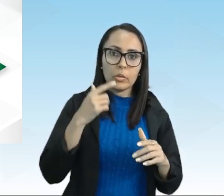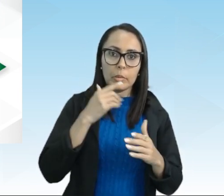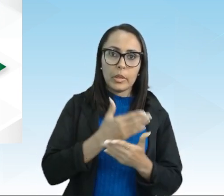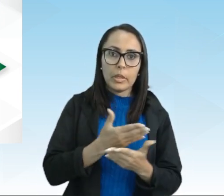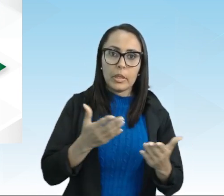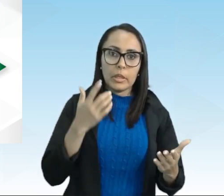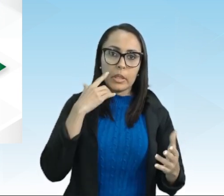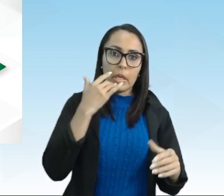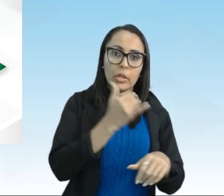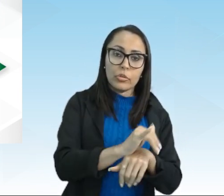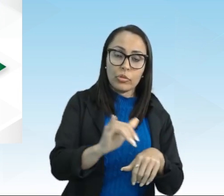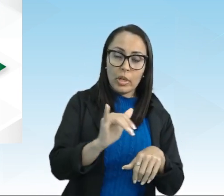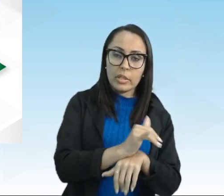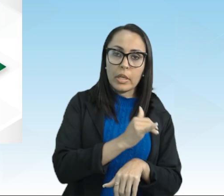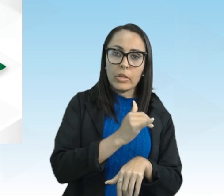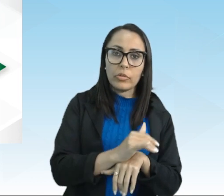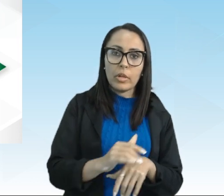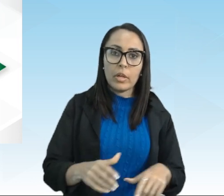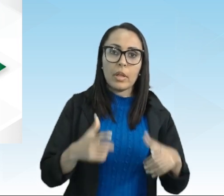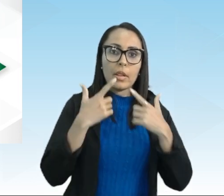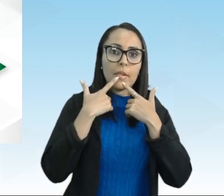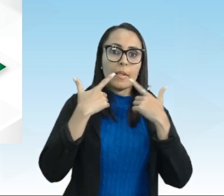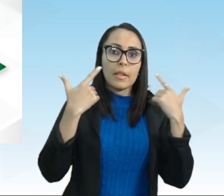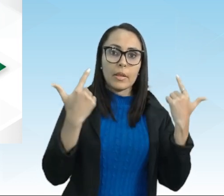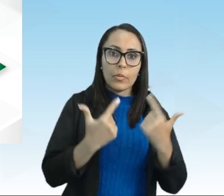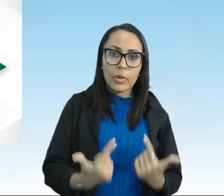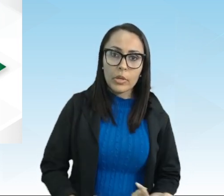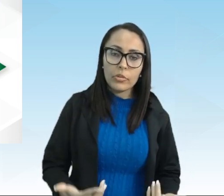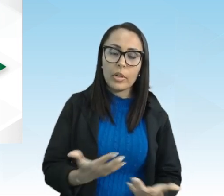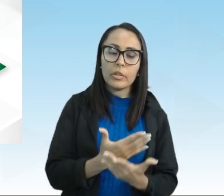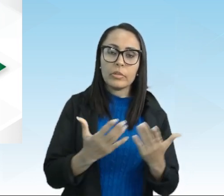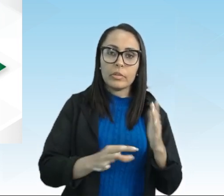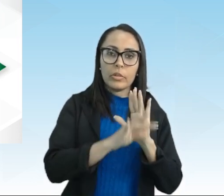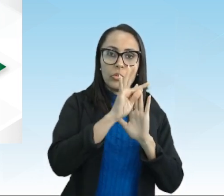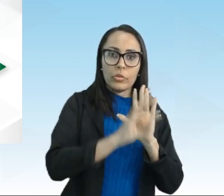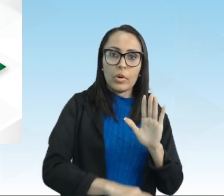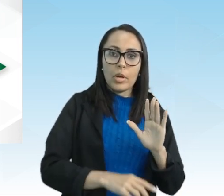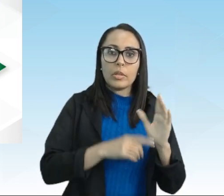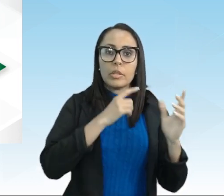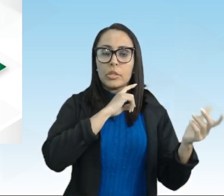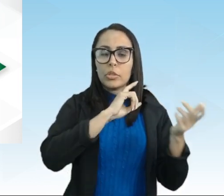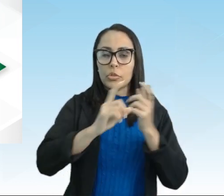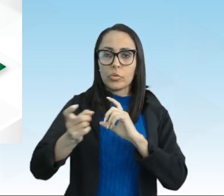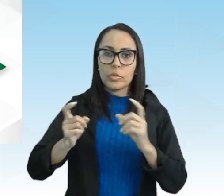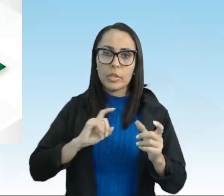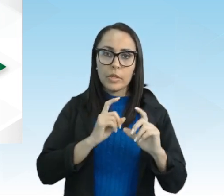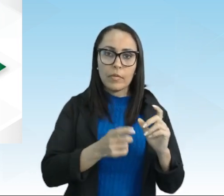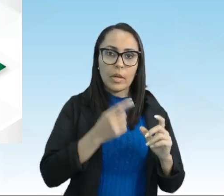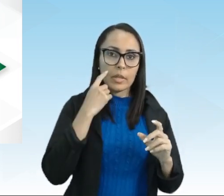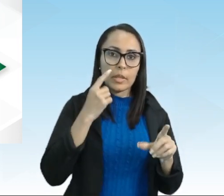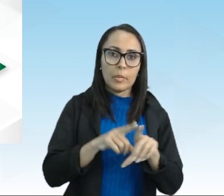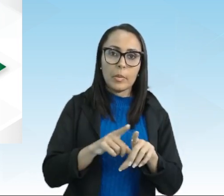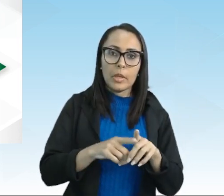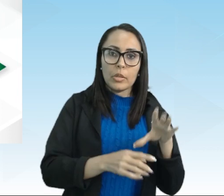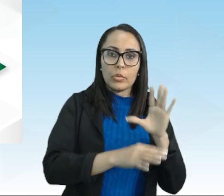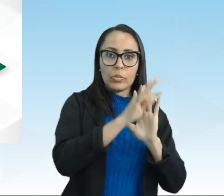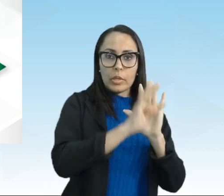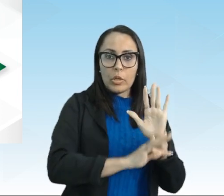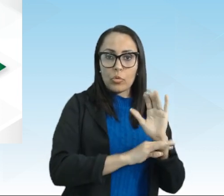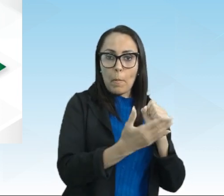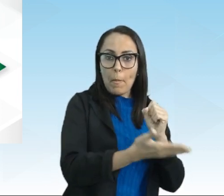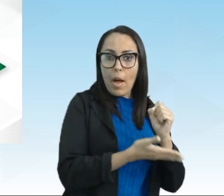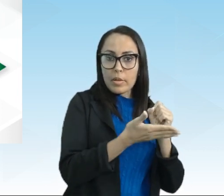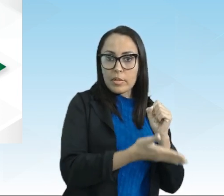estratégias linguísticas textuais e discursivas identificadas no texto base